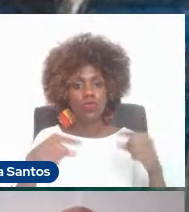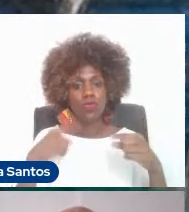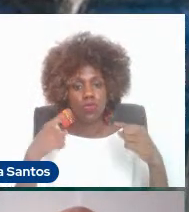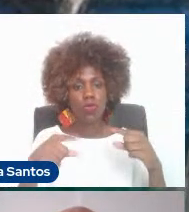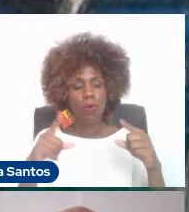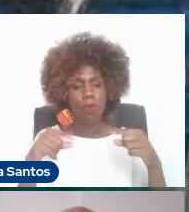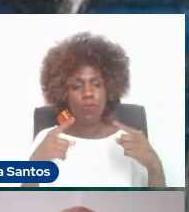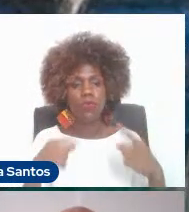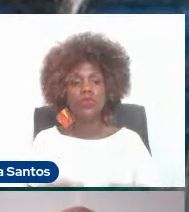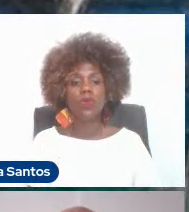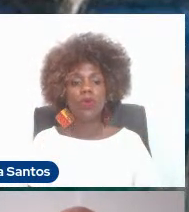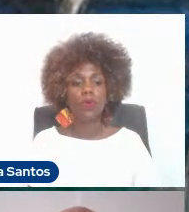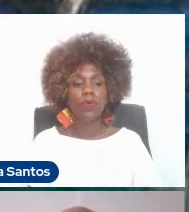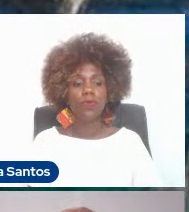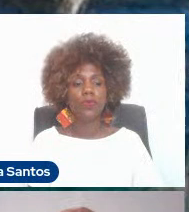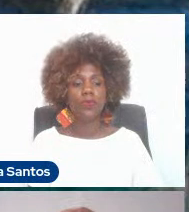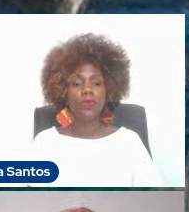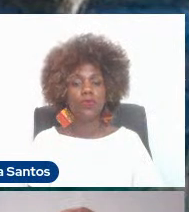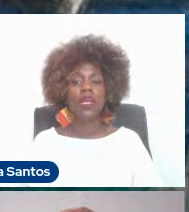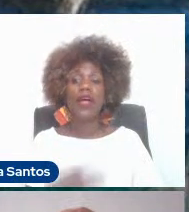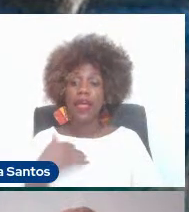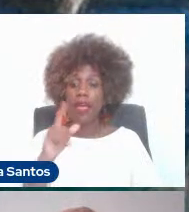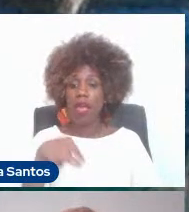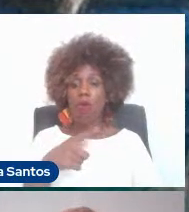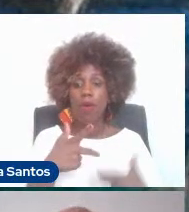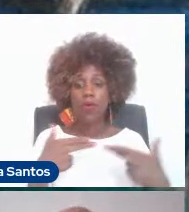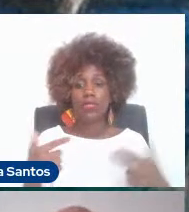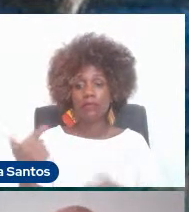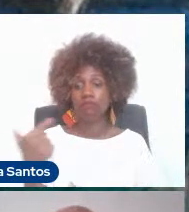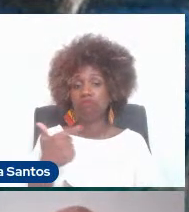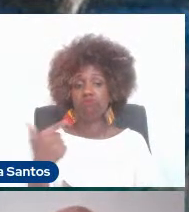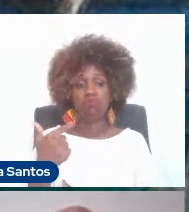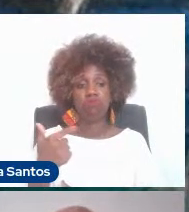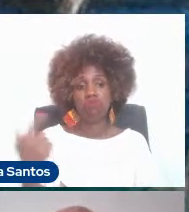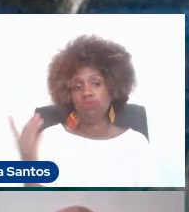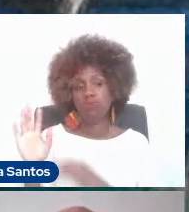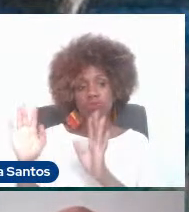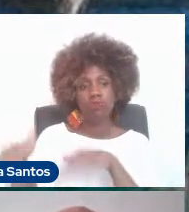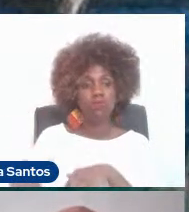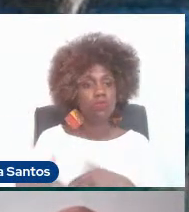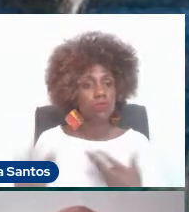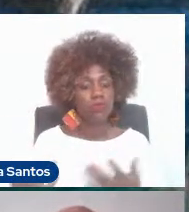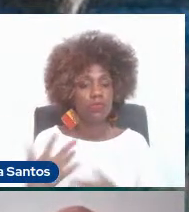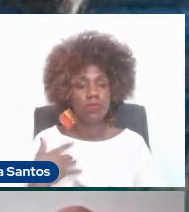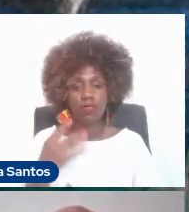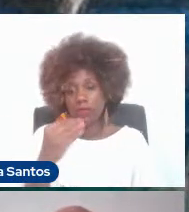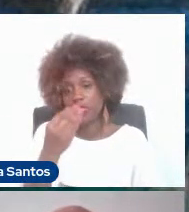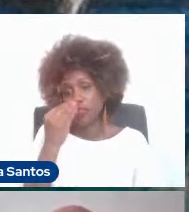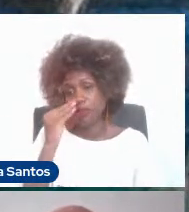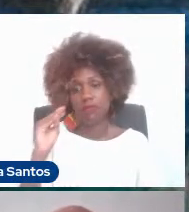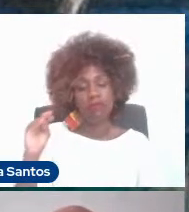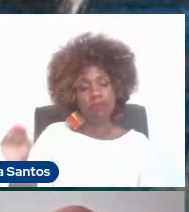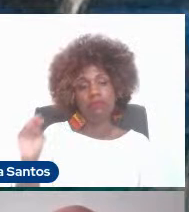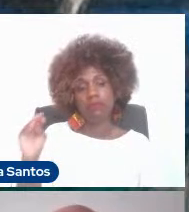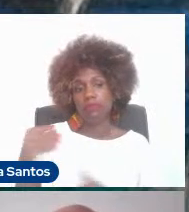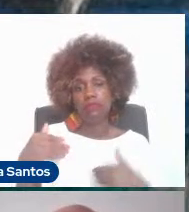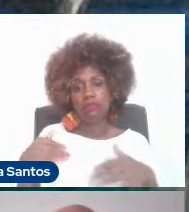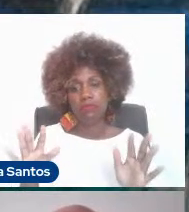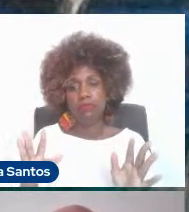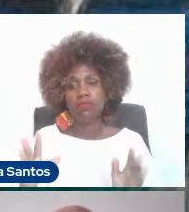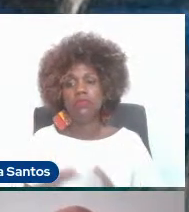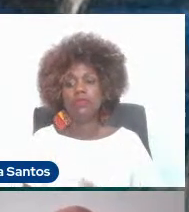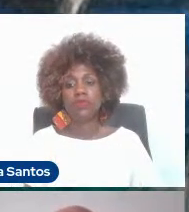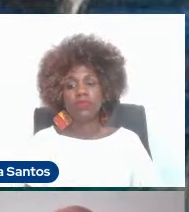é algo secundário, algo até mesmo desprezível. Então, isso faz com que o corpo